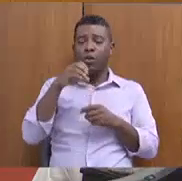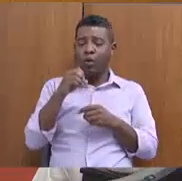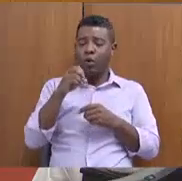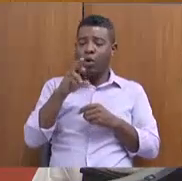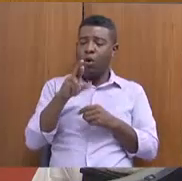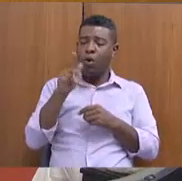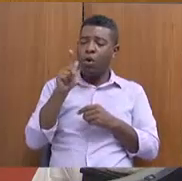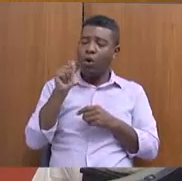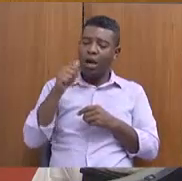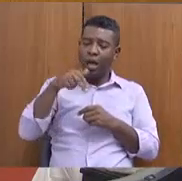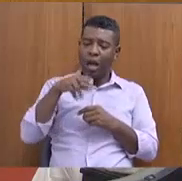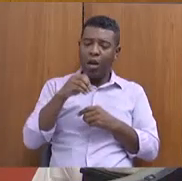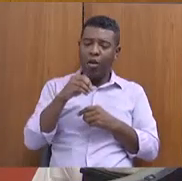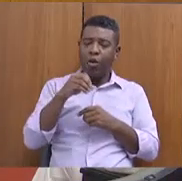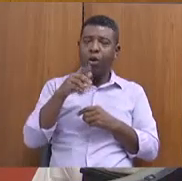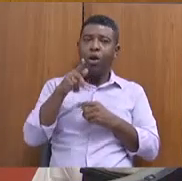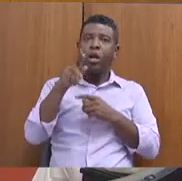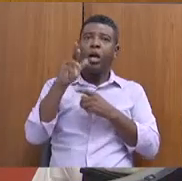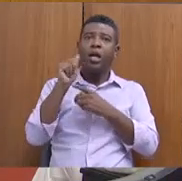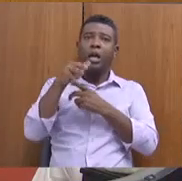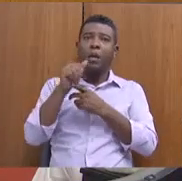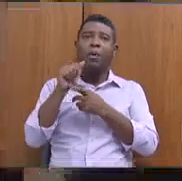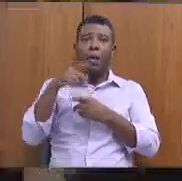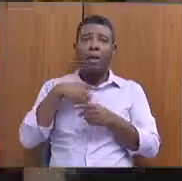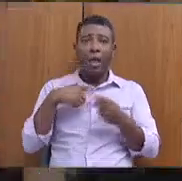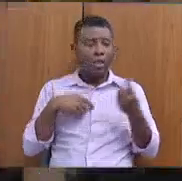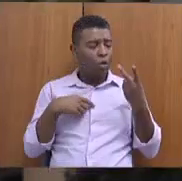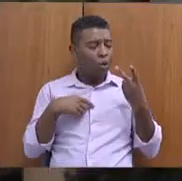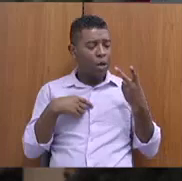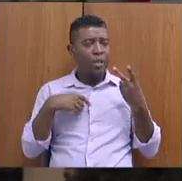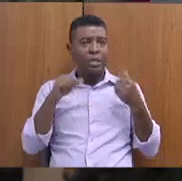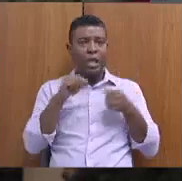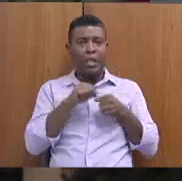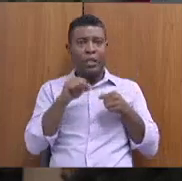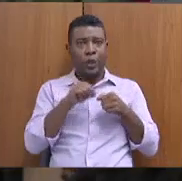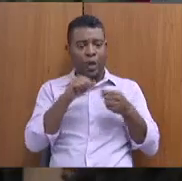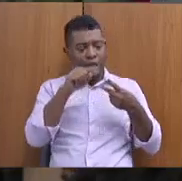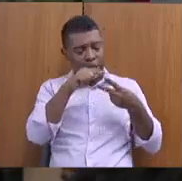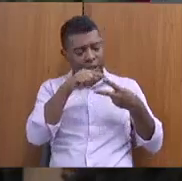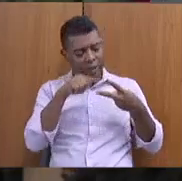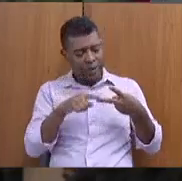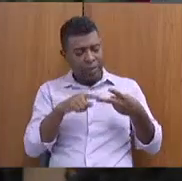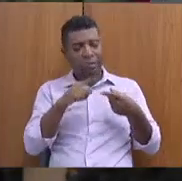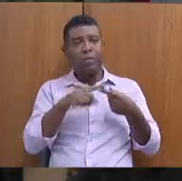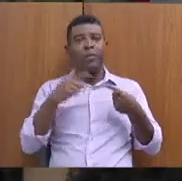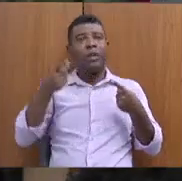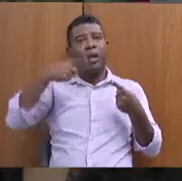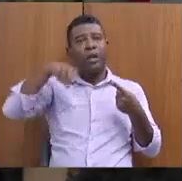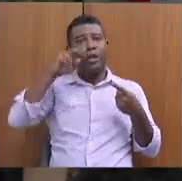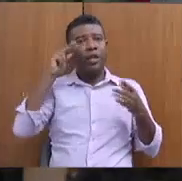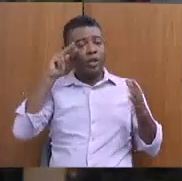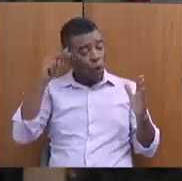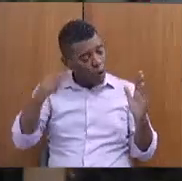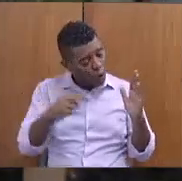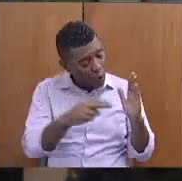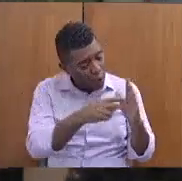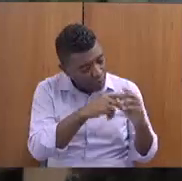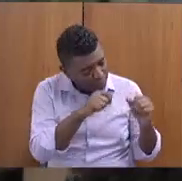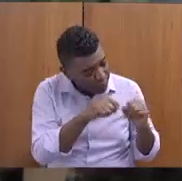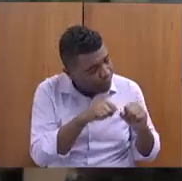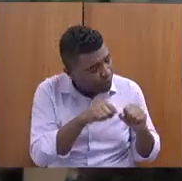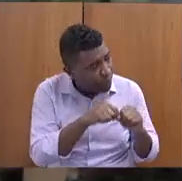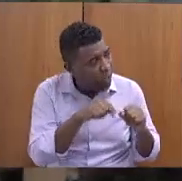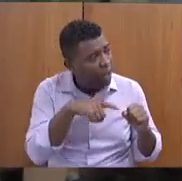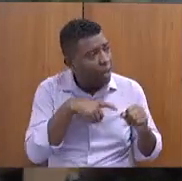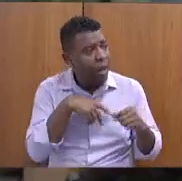Subsecretaria de Direitos Humanos, tem duas ações que a gente deu uma olhada na execução e tem previsão